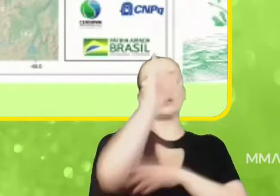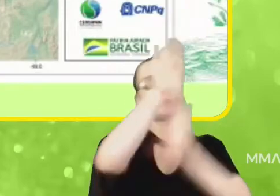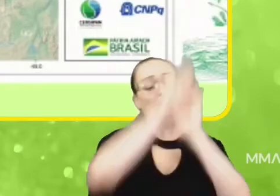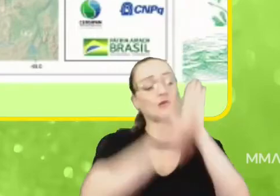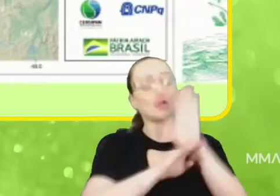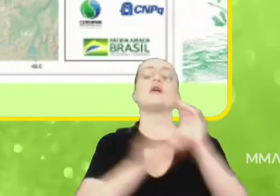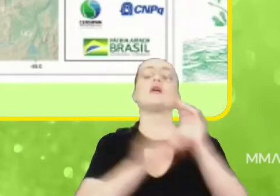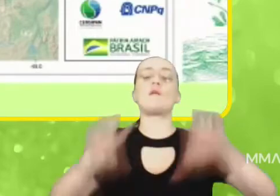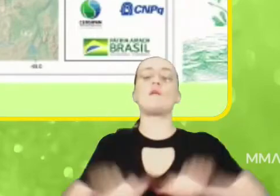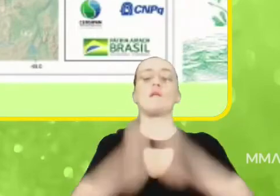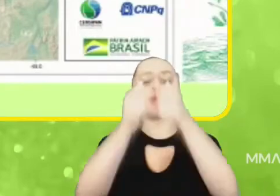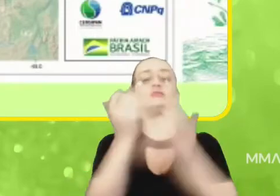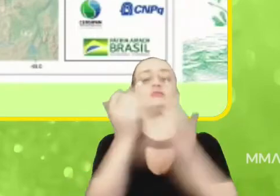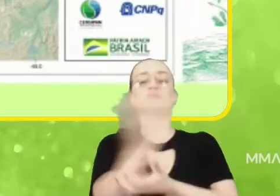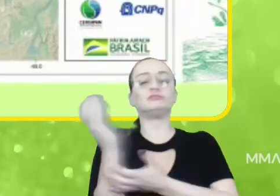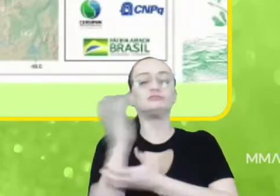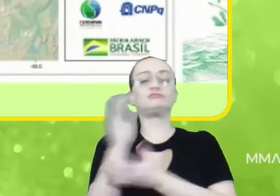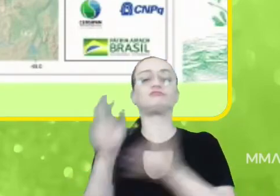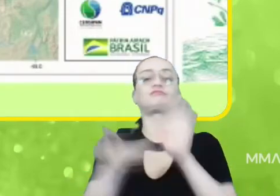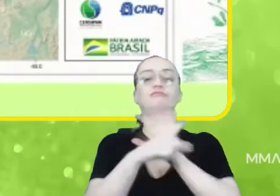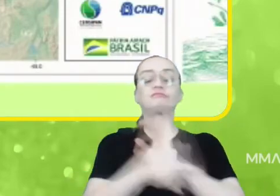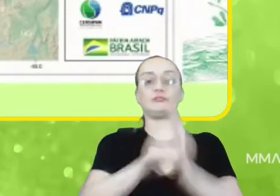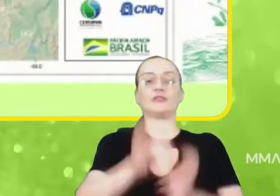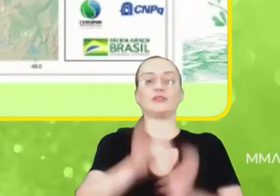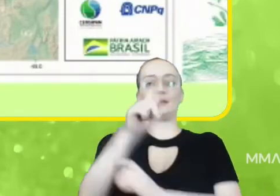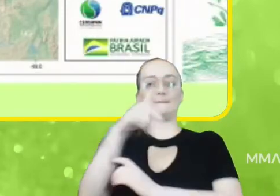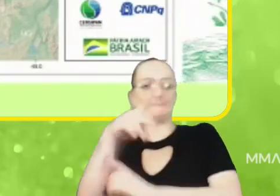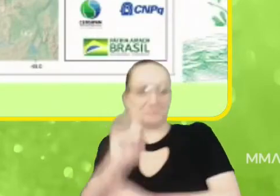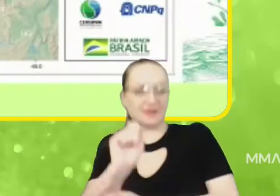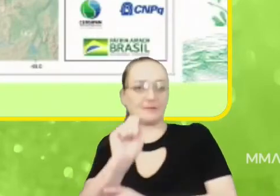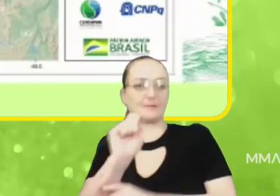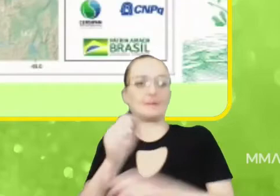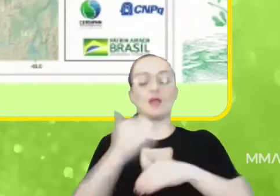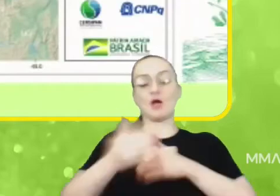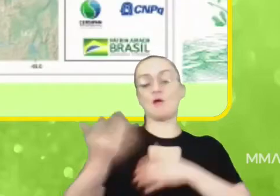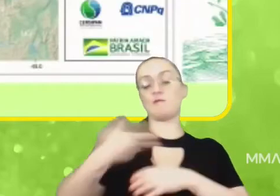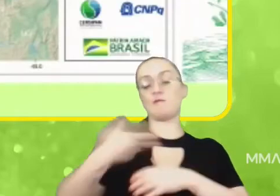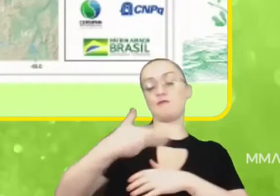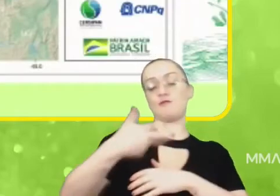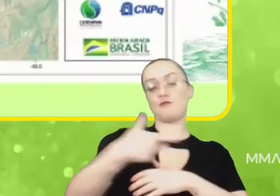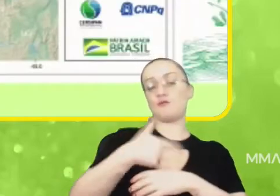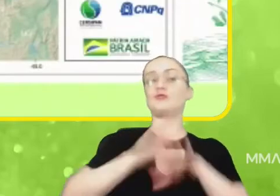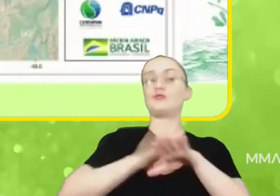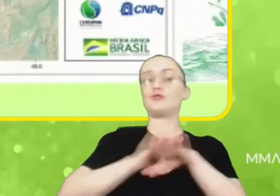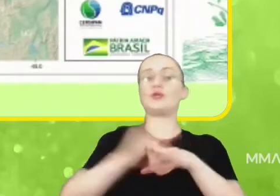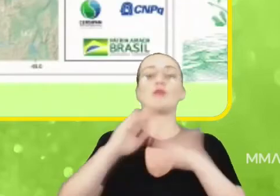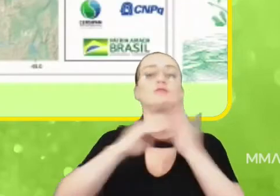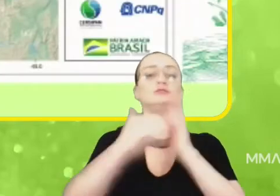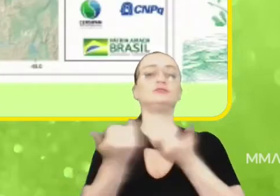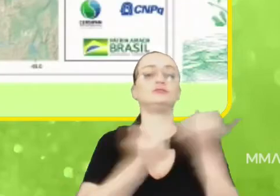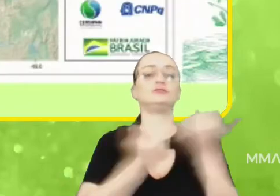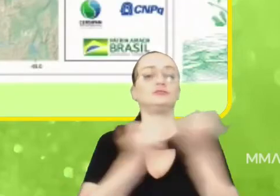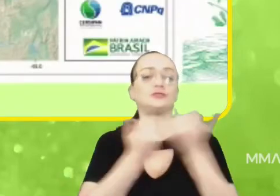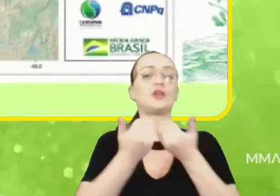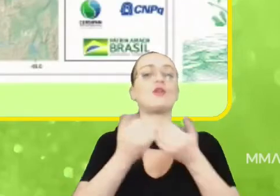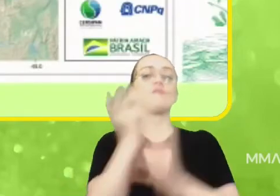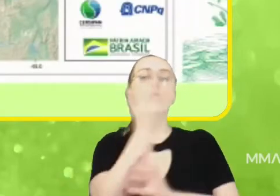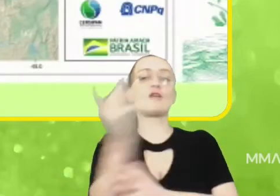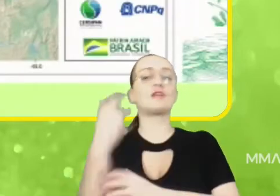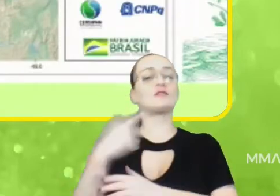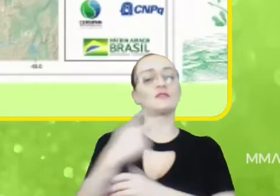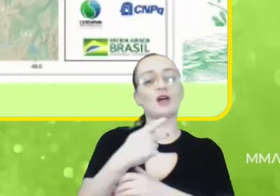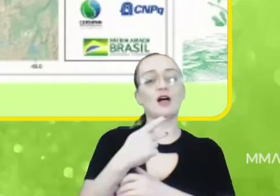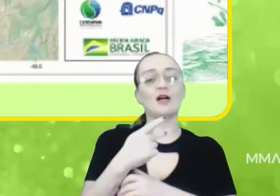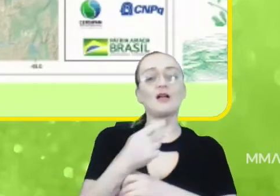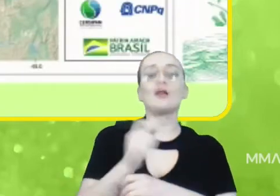nativa, o INPE acelerou, e a Embrapa também, acelerou a consolidação dos dados de floresta secundária para que a gente pudesse